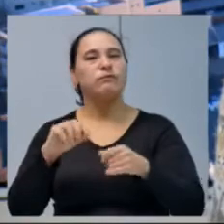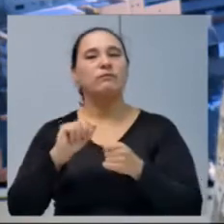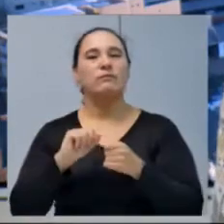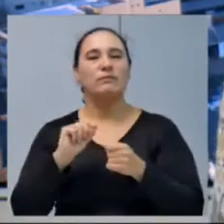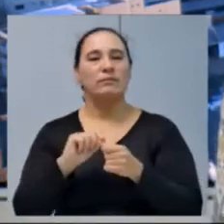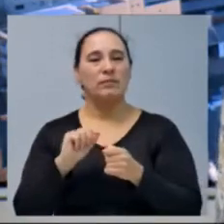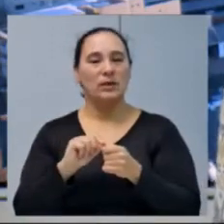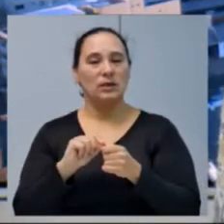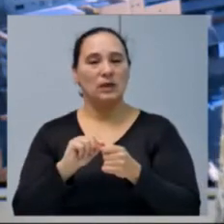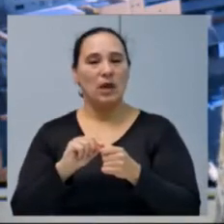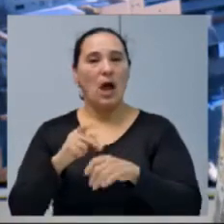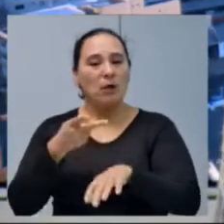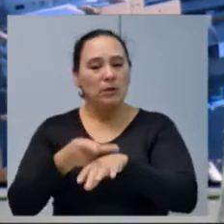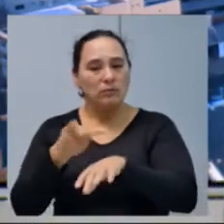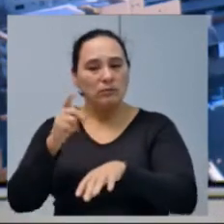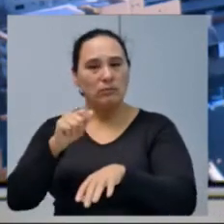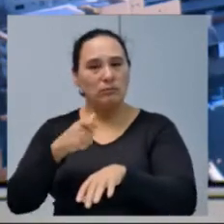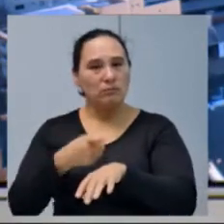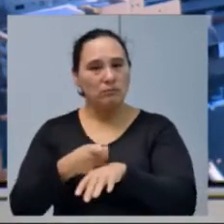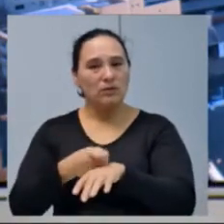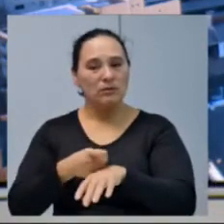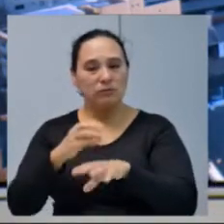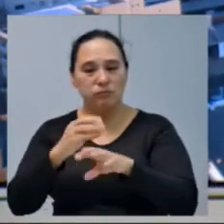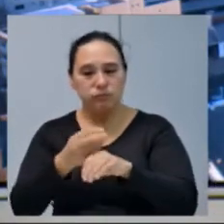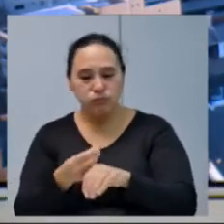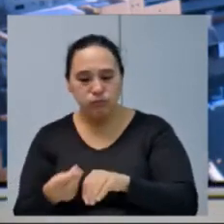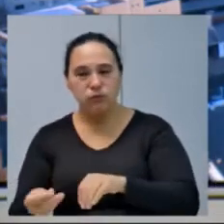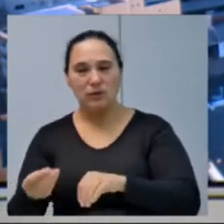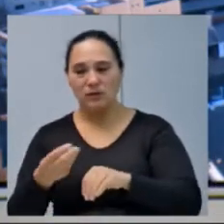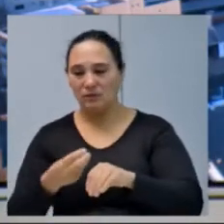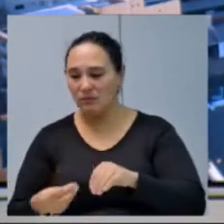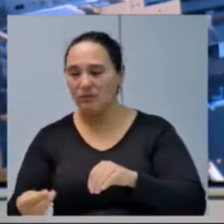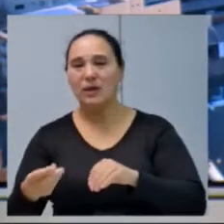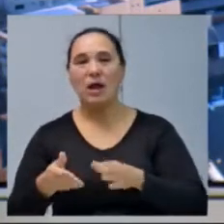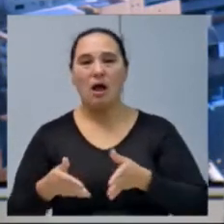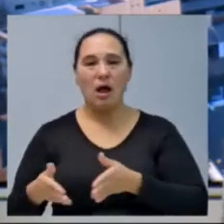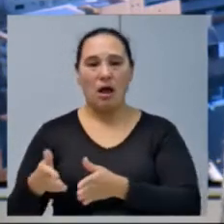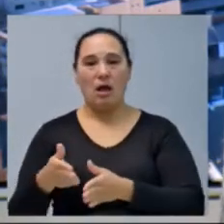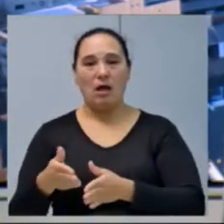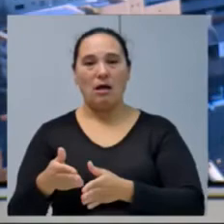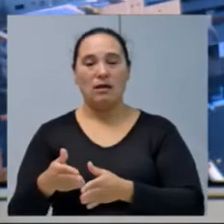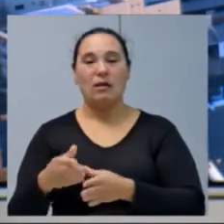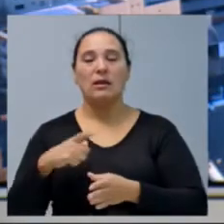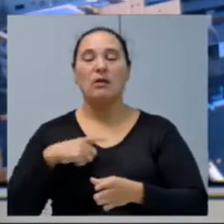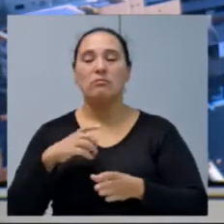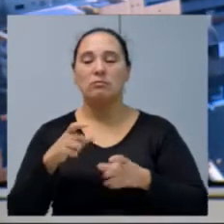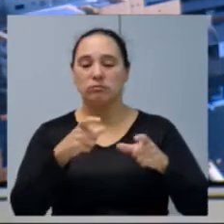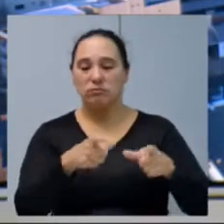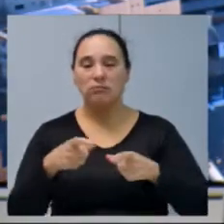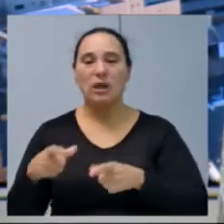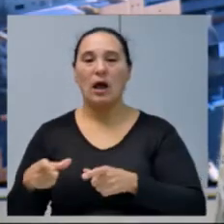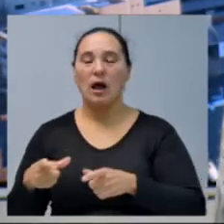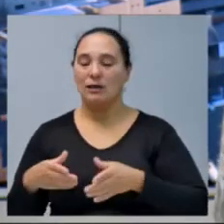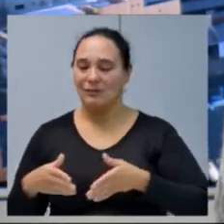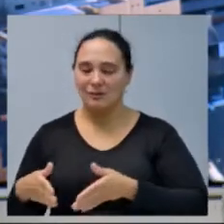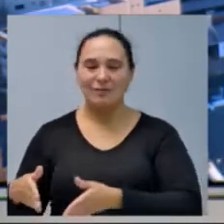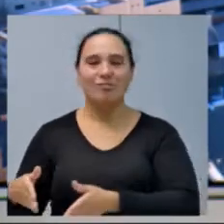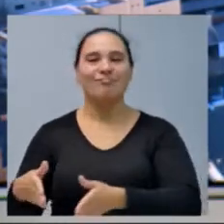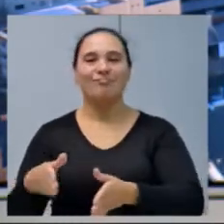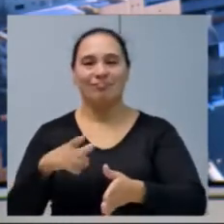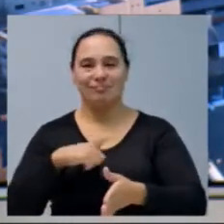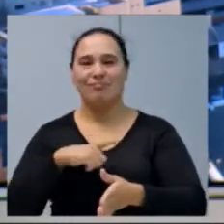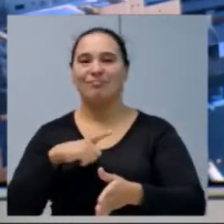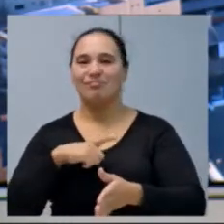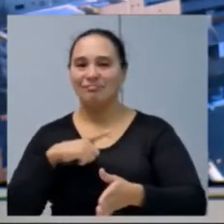moer as pedras, então acaba que recebi algumas fotos, visitei algumas localidades que realmente a estrada tem,